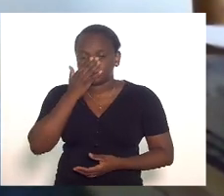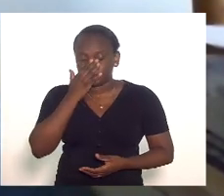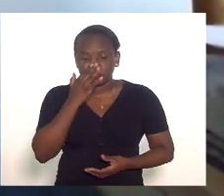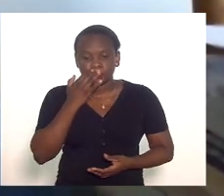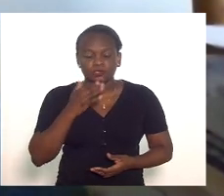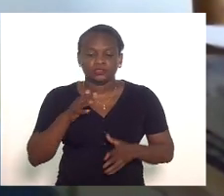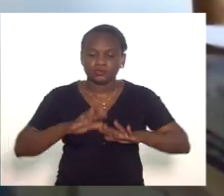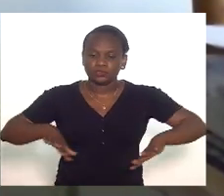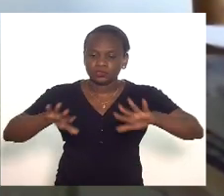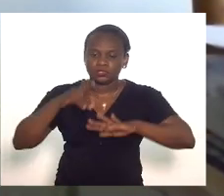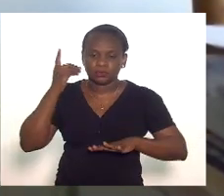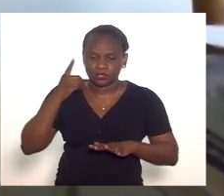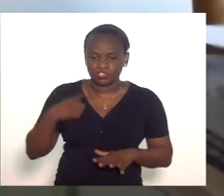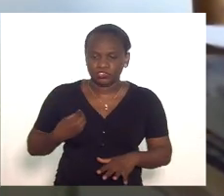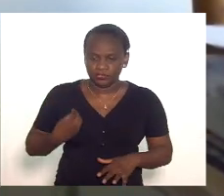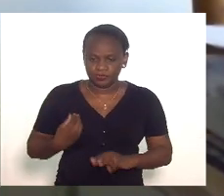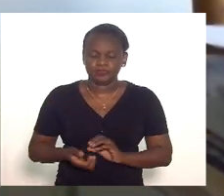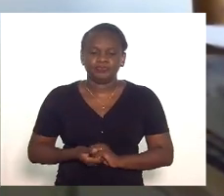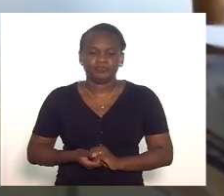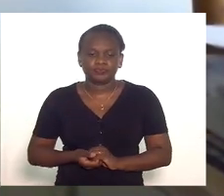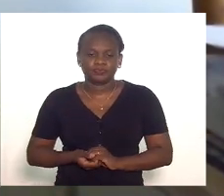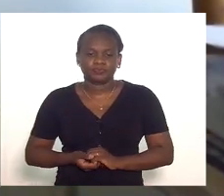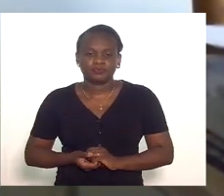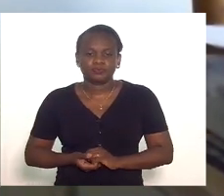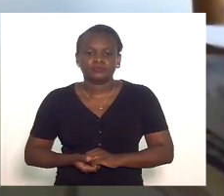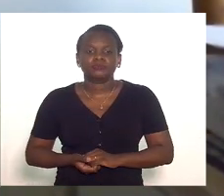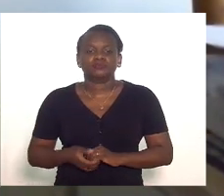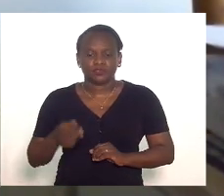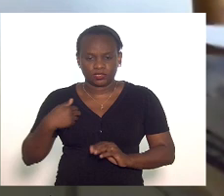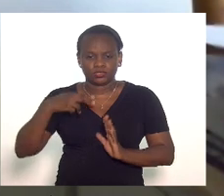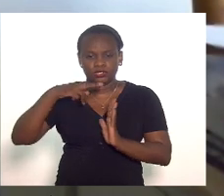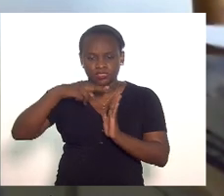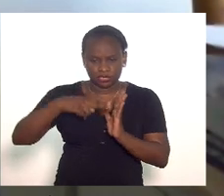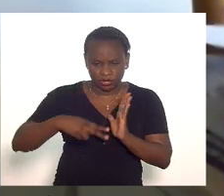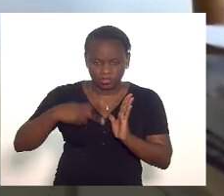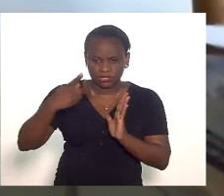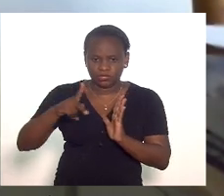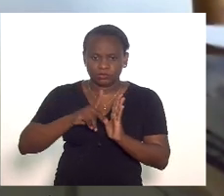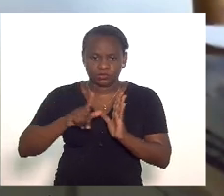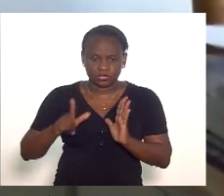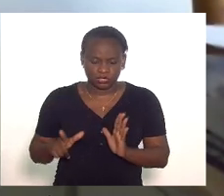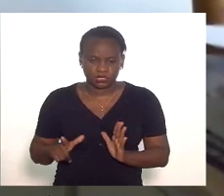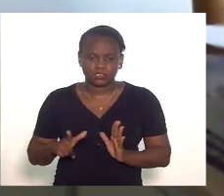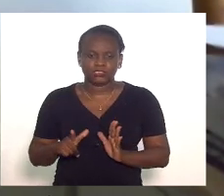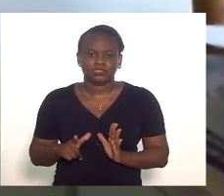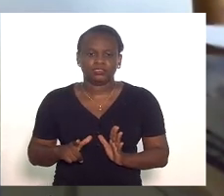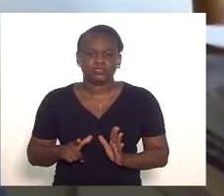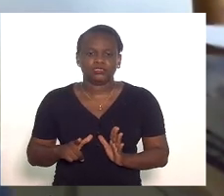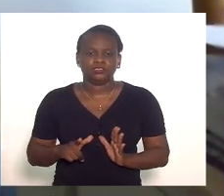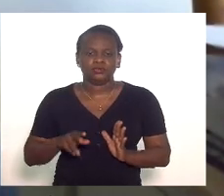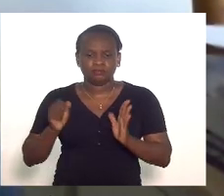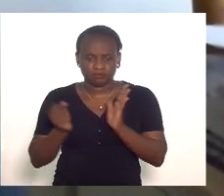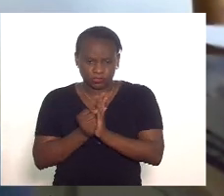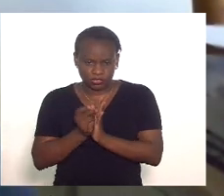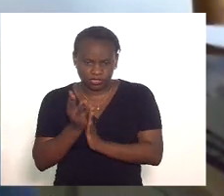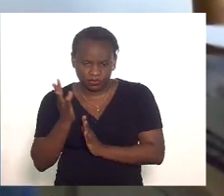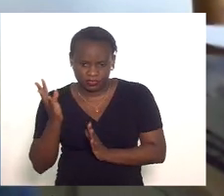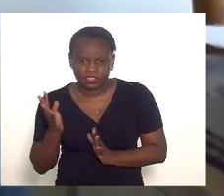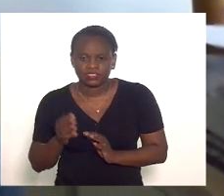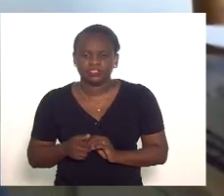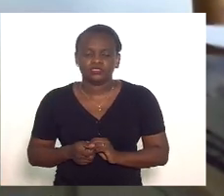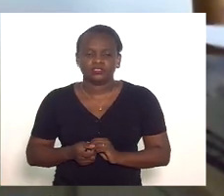senhoras e senhores deputados eu li o seu projeto diversas vezes